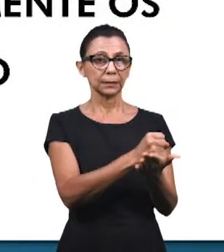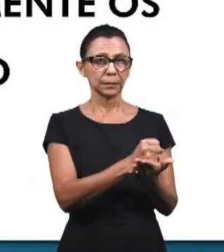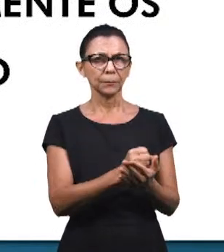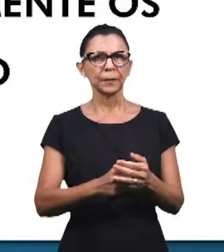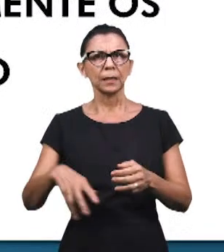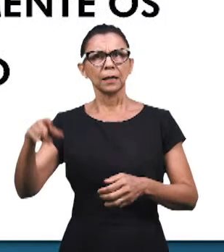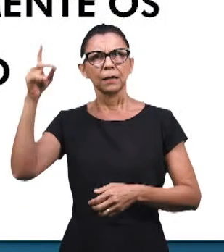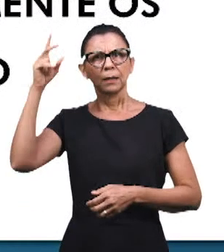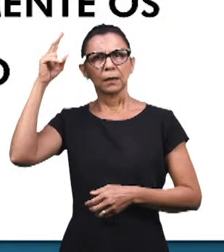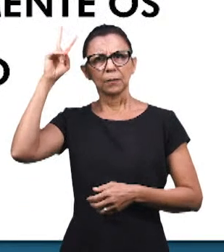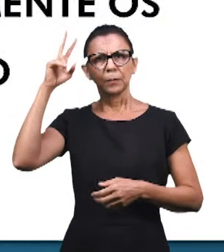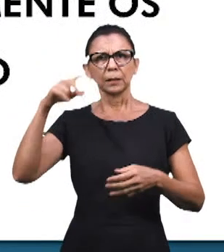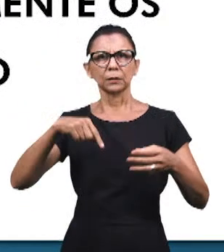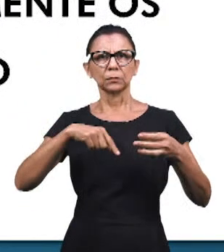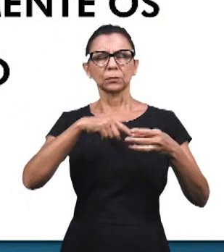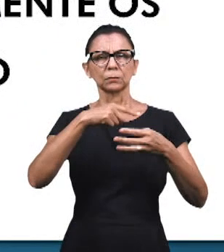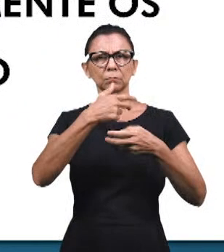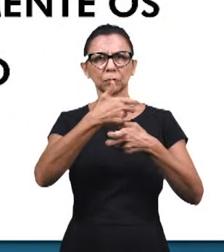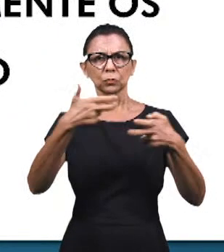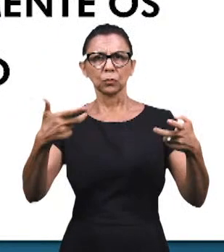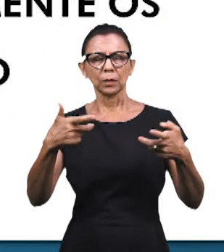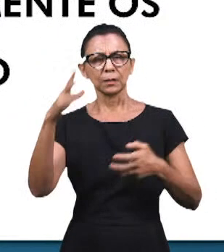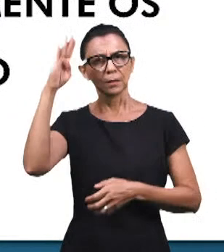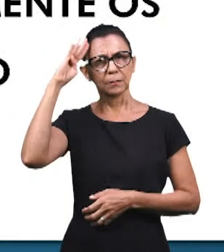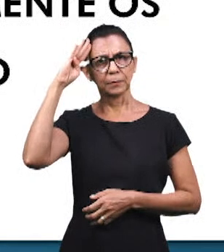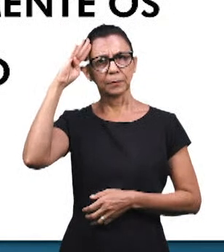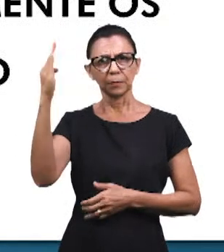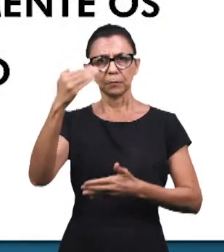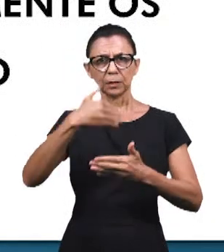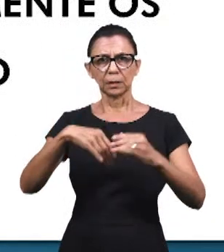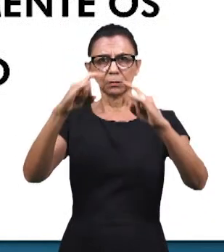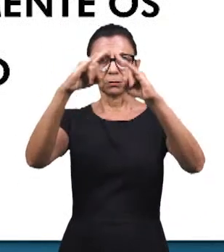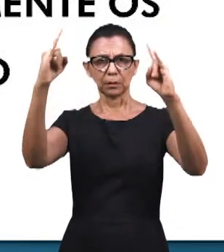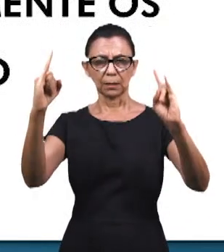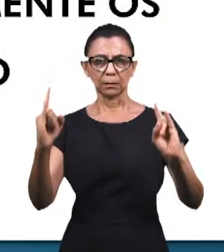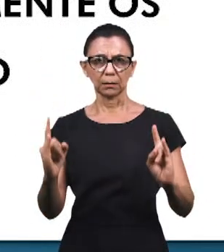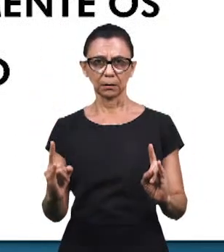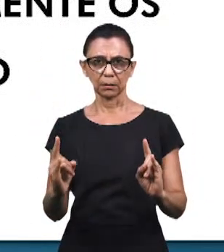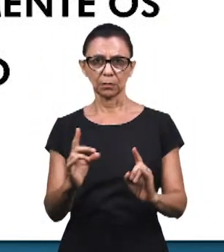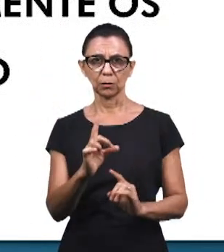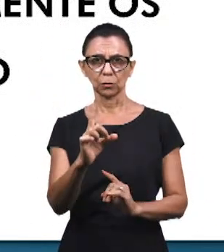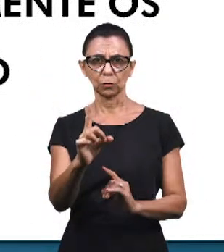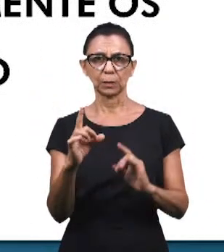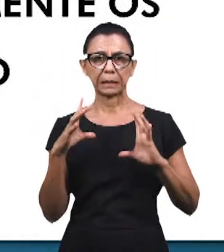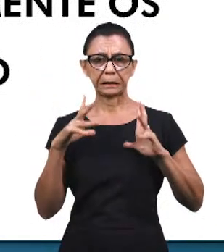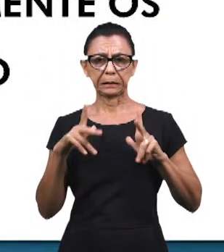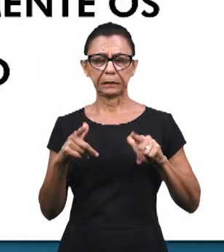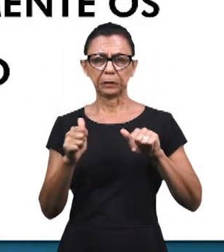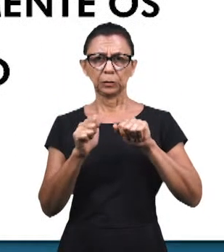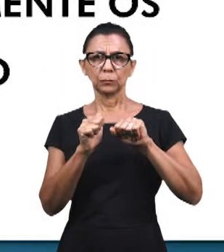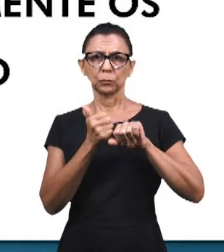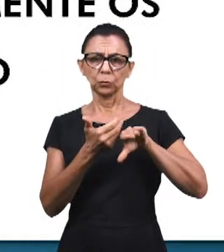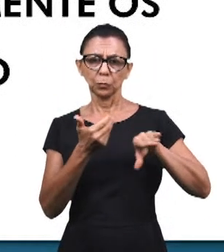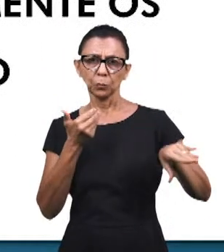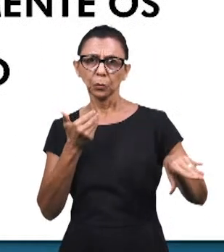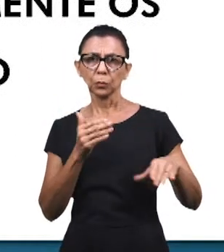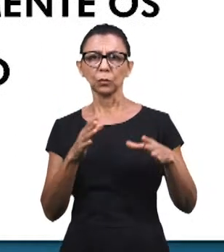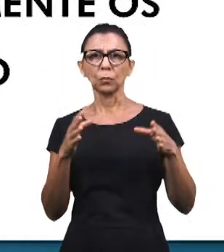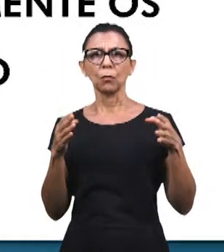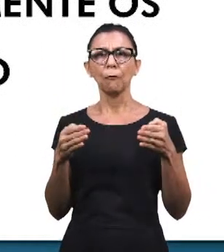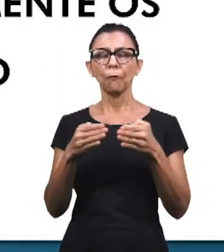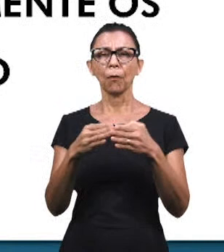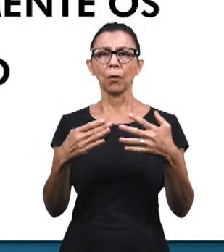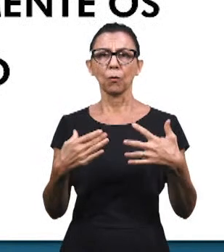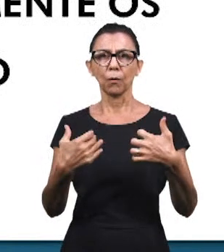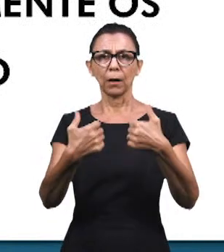principais elementos que estavam no Santo dos Santos, ou Santíssimo, com ênfase à arca e ao seu